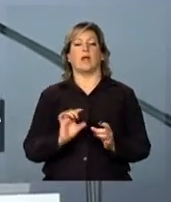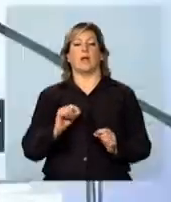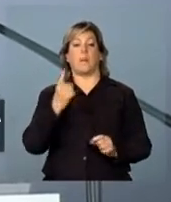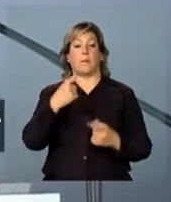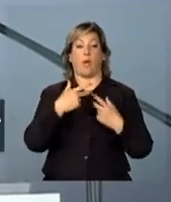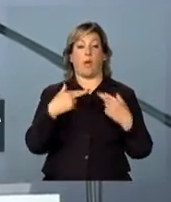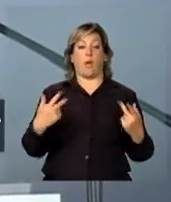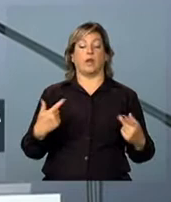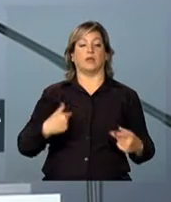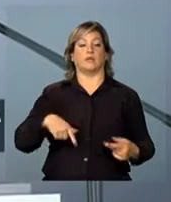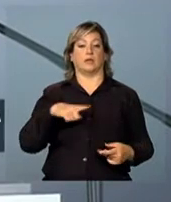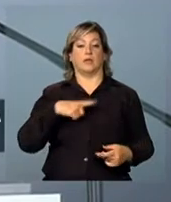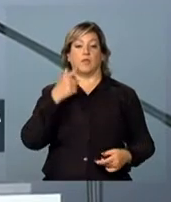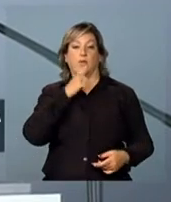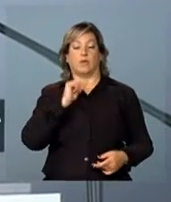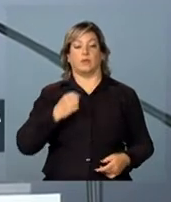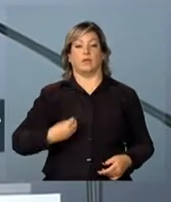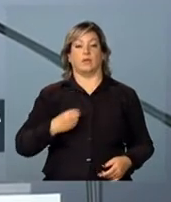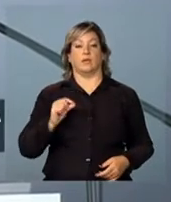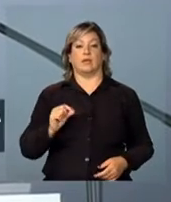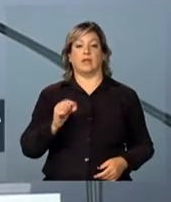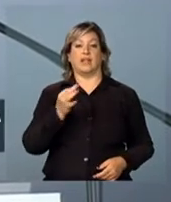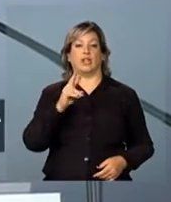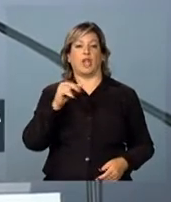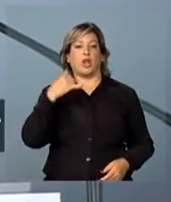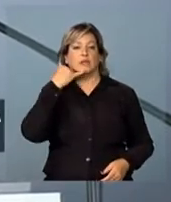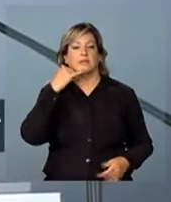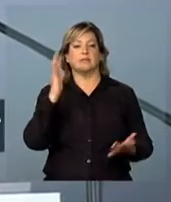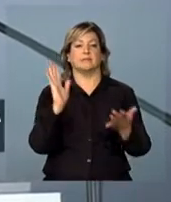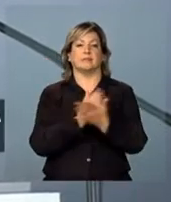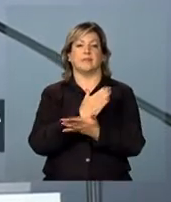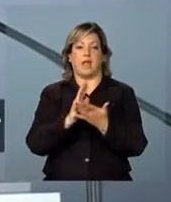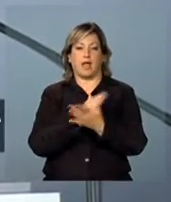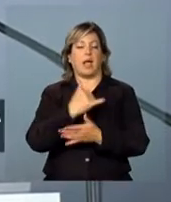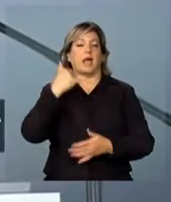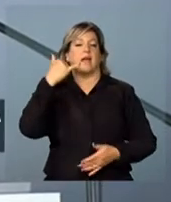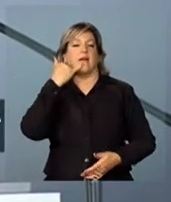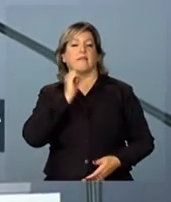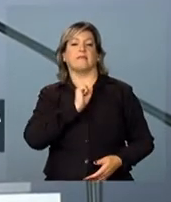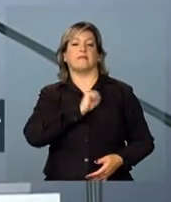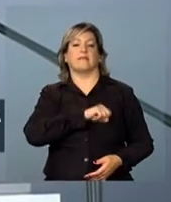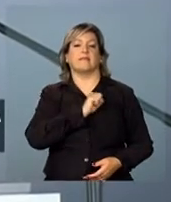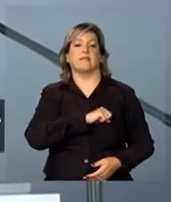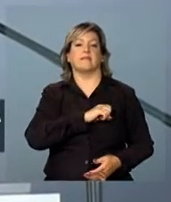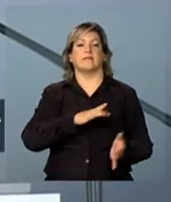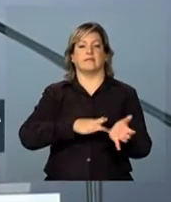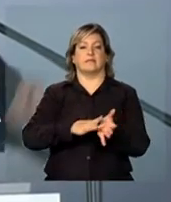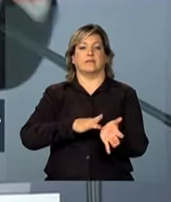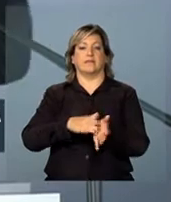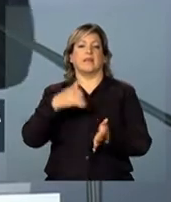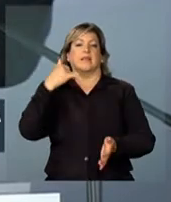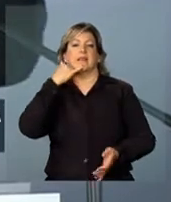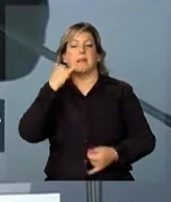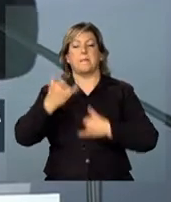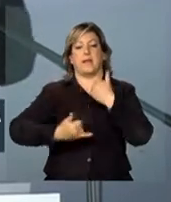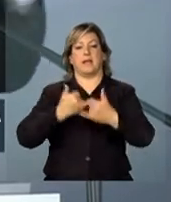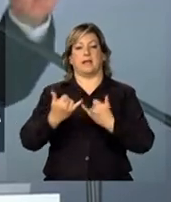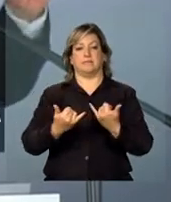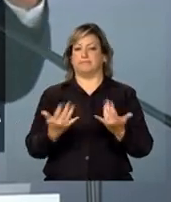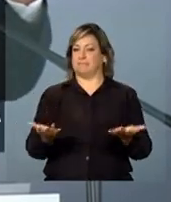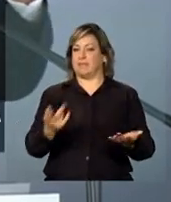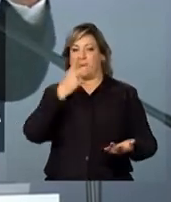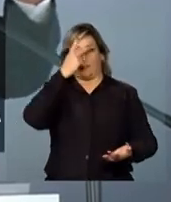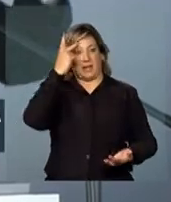acontece, que é o trote para a ligação do 192, o trote para a ligação do SAMU. Cada pessoa que faz um